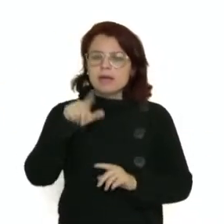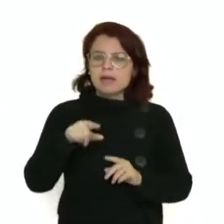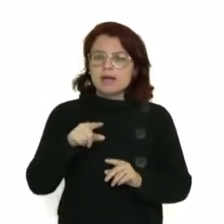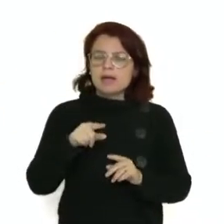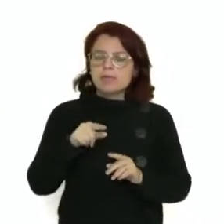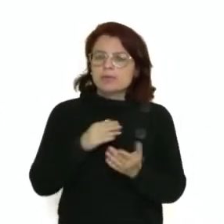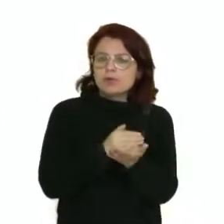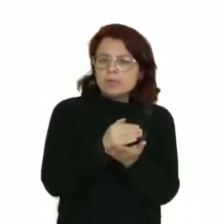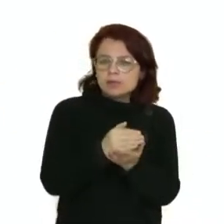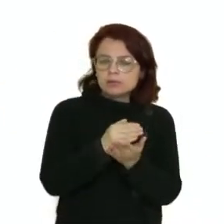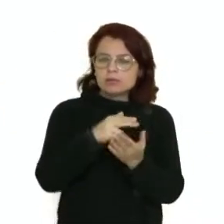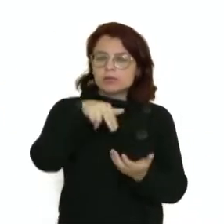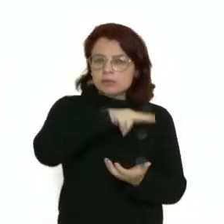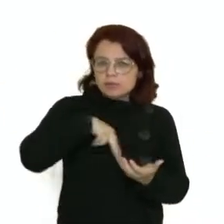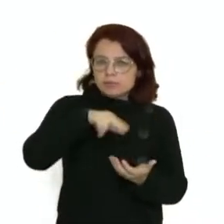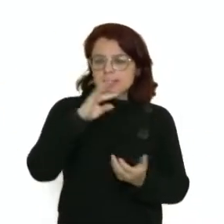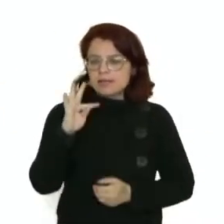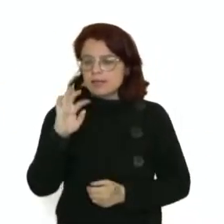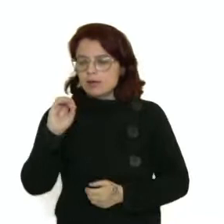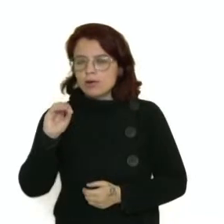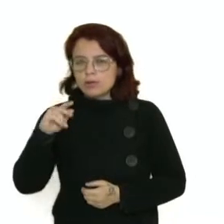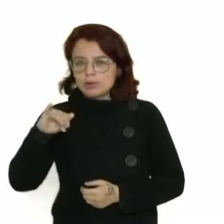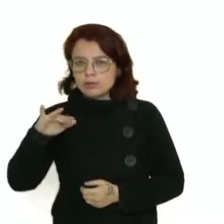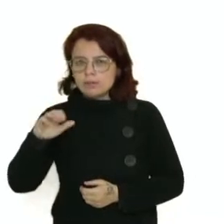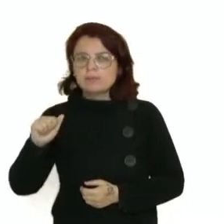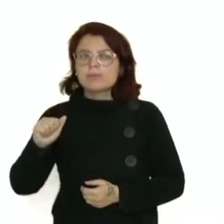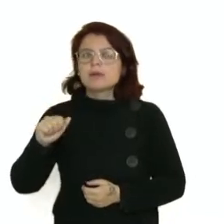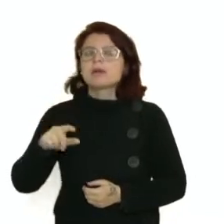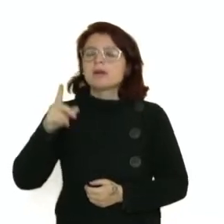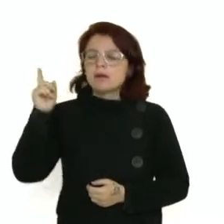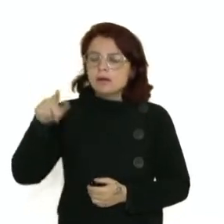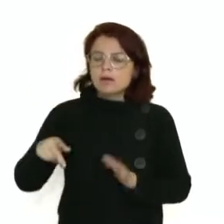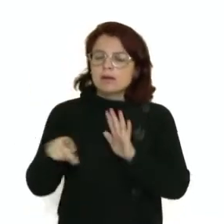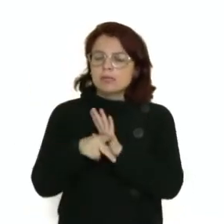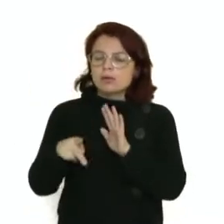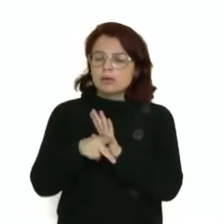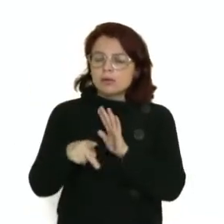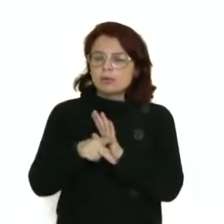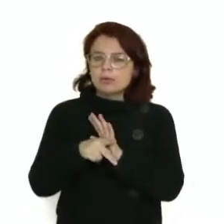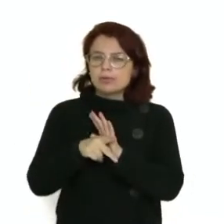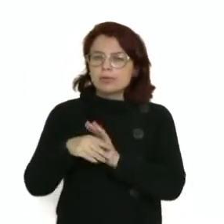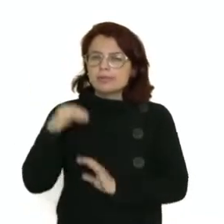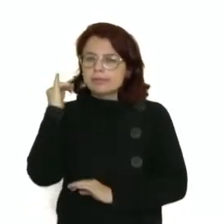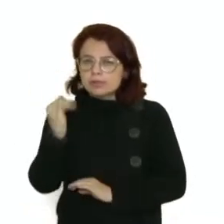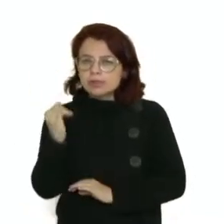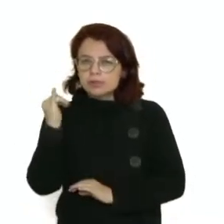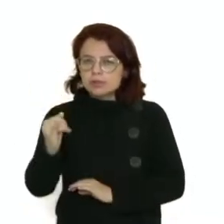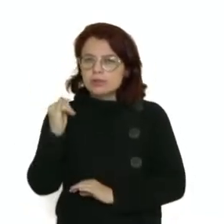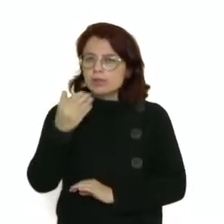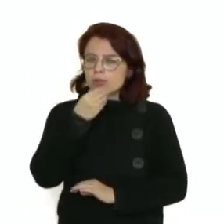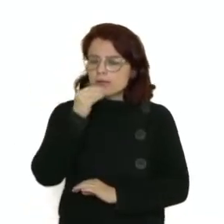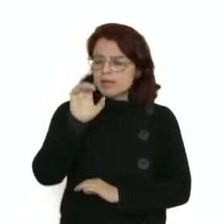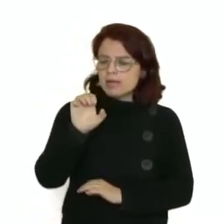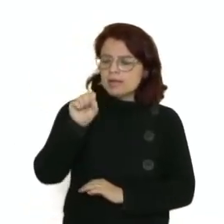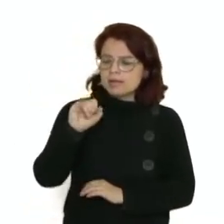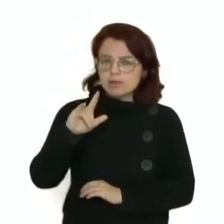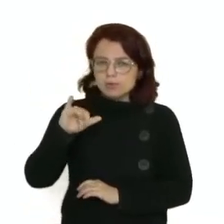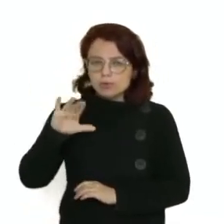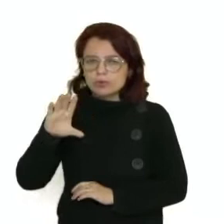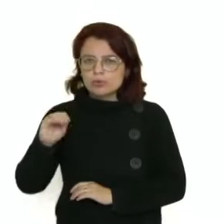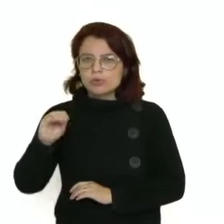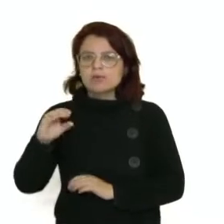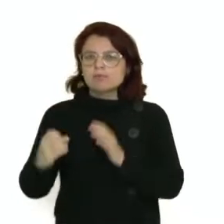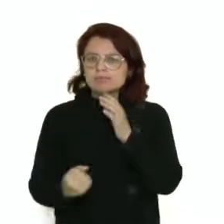teogonia é o nome dado a uma série de narrativas que foram compiladas pelo poeta grego Esíldo. A